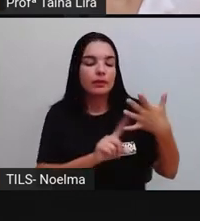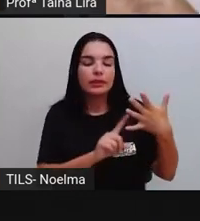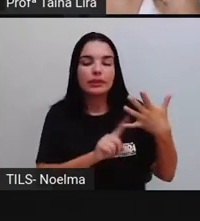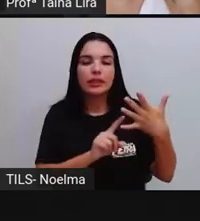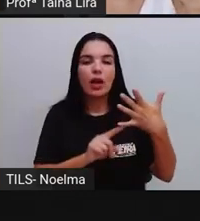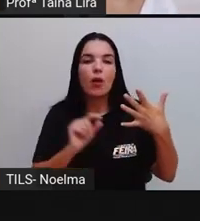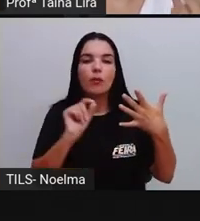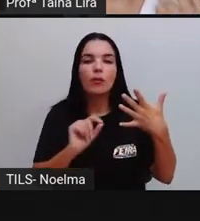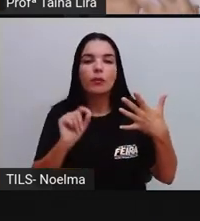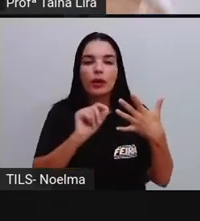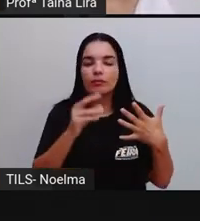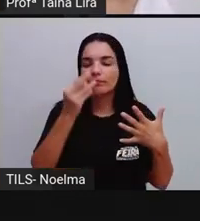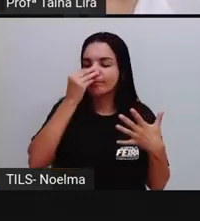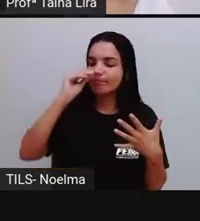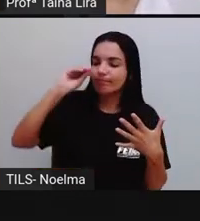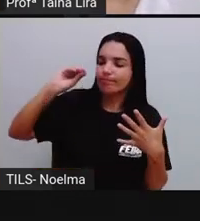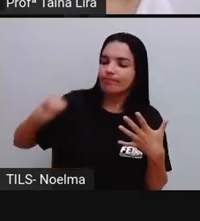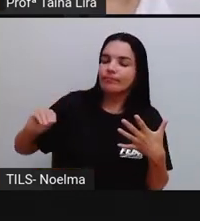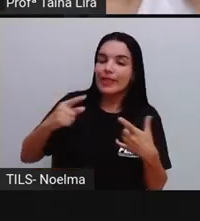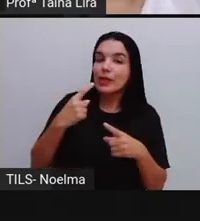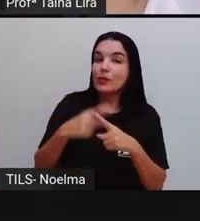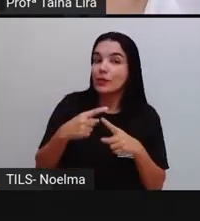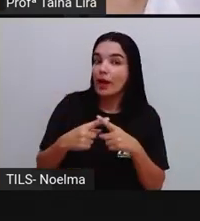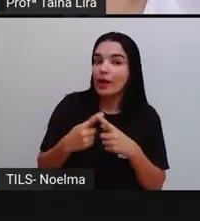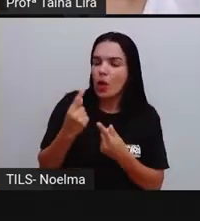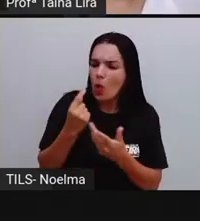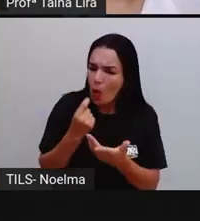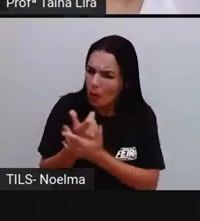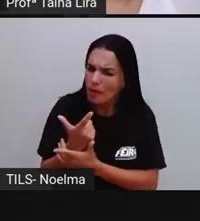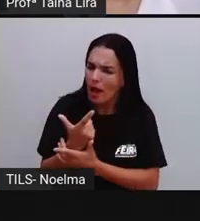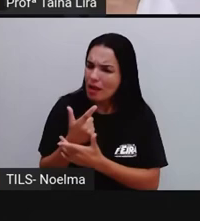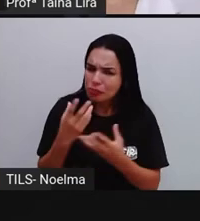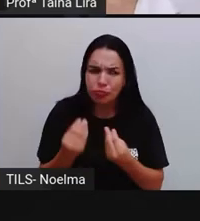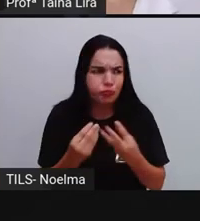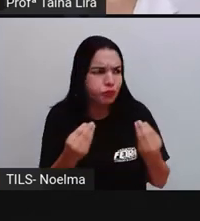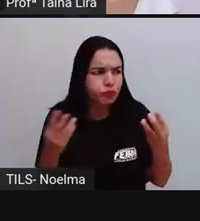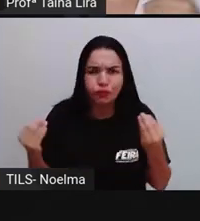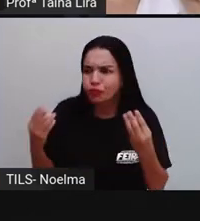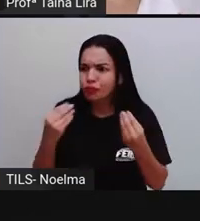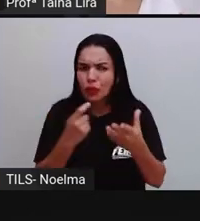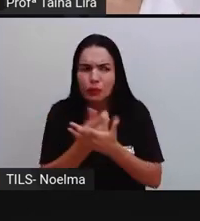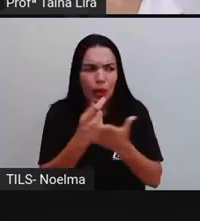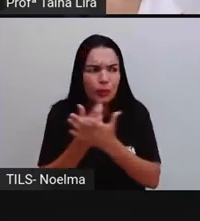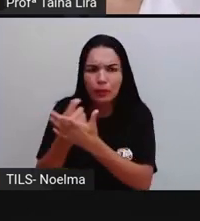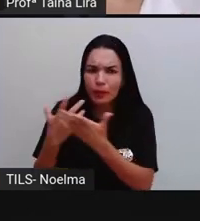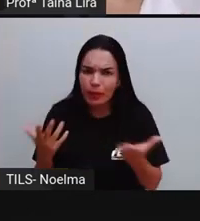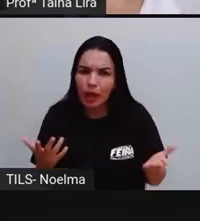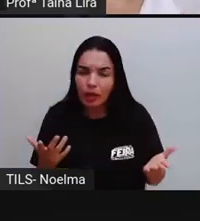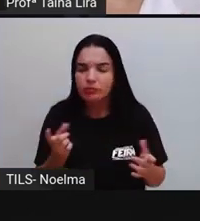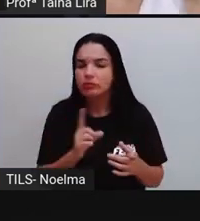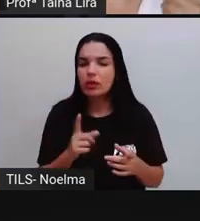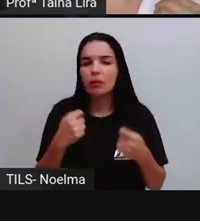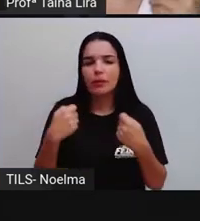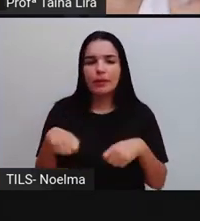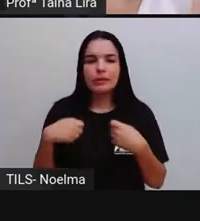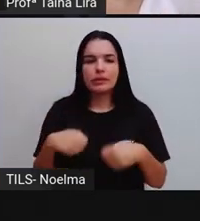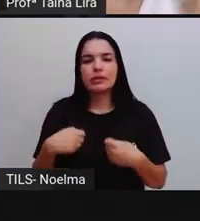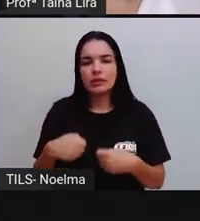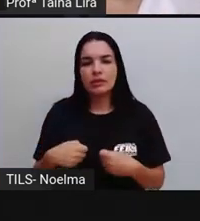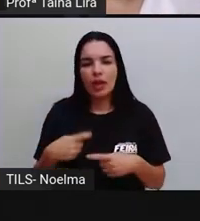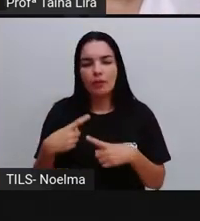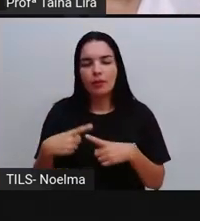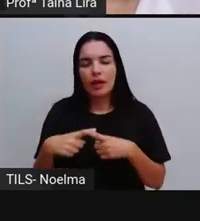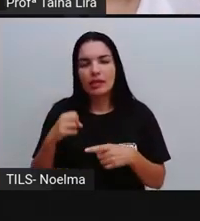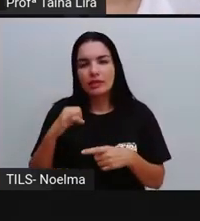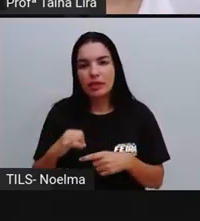principalmente o consumismo, que nós já vimos. Será que eu preciso, né? Estar comprando mais coisas para a gente estar produzindo